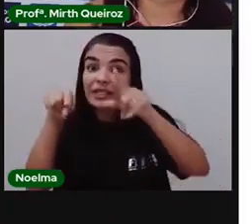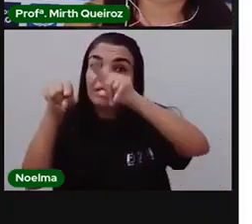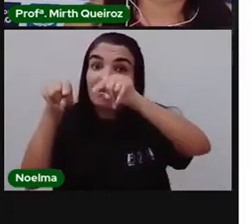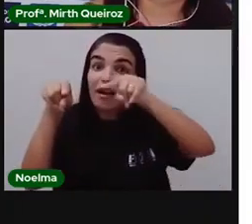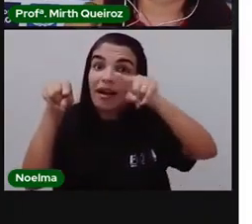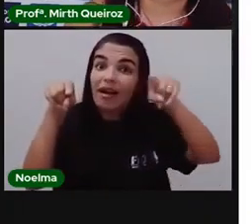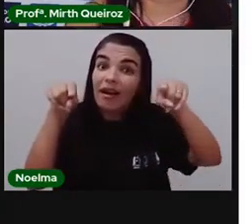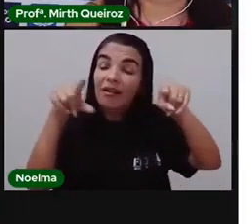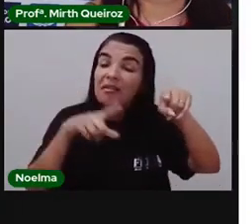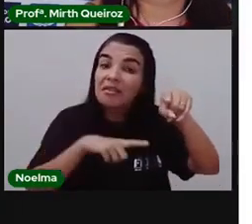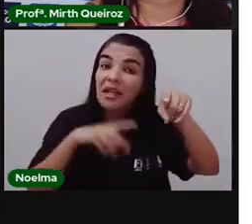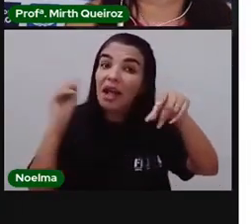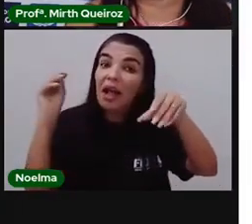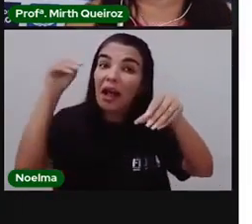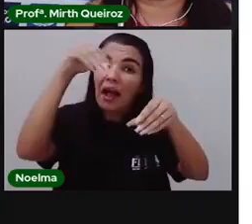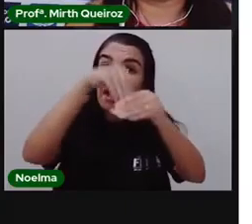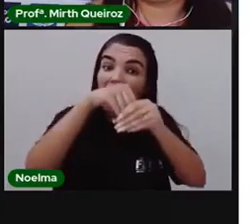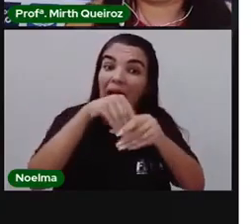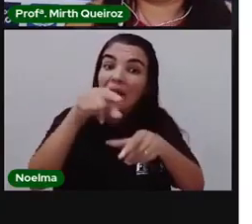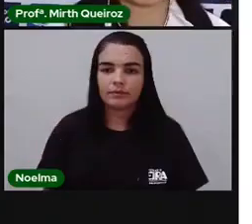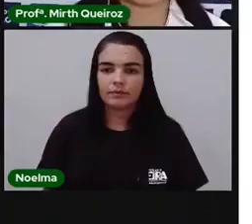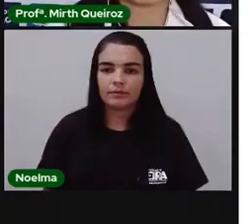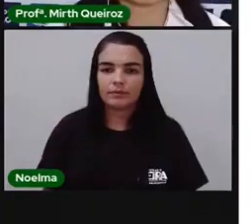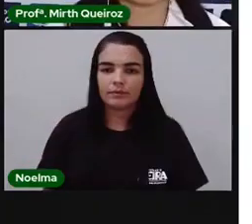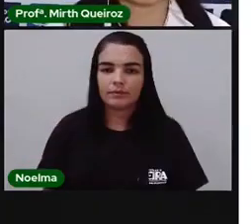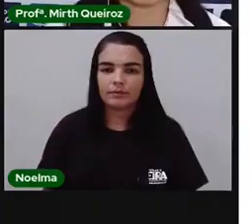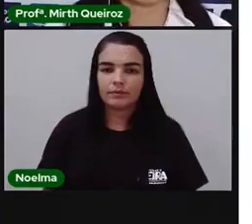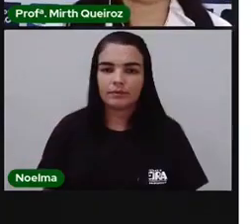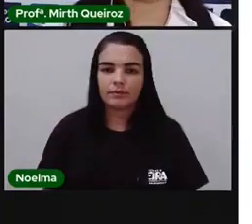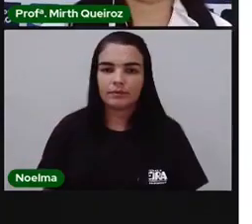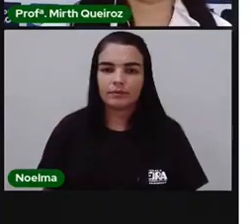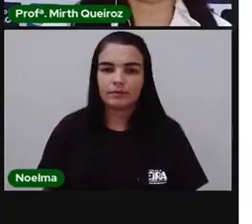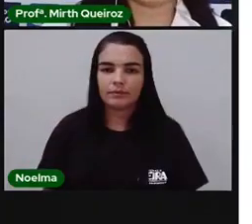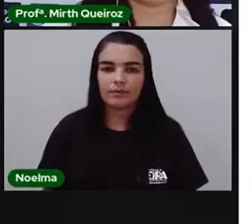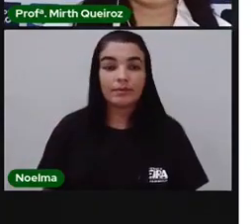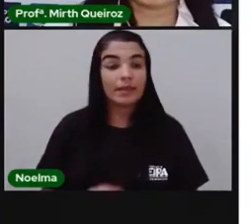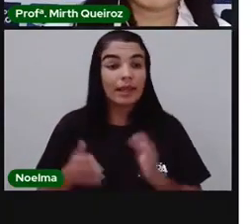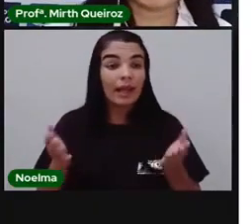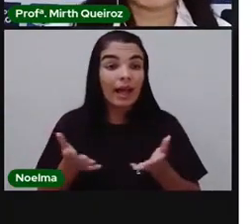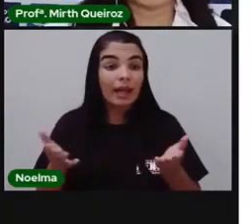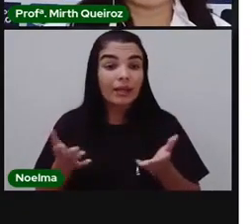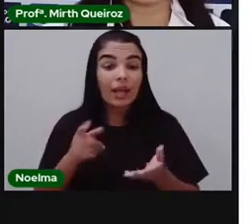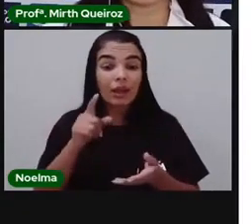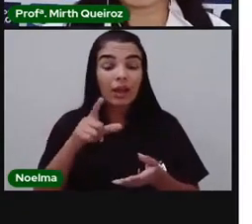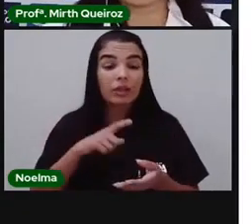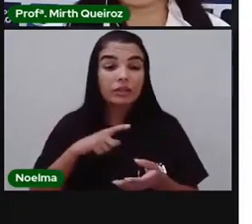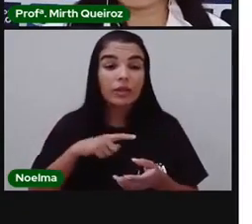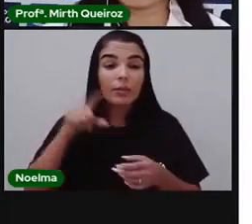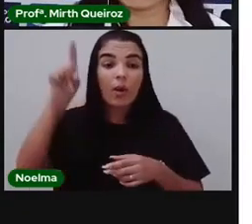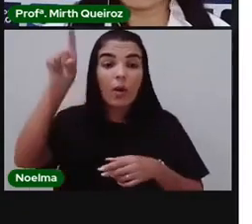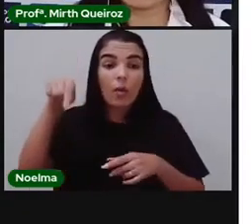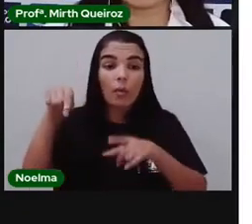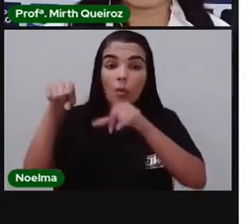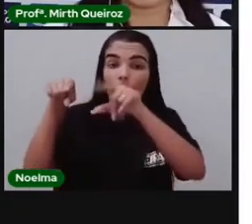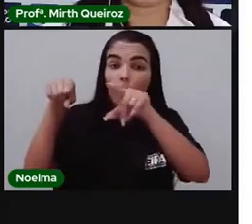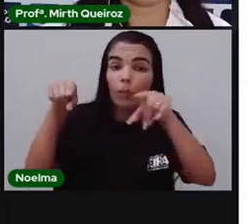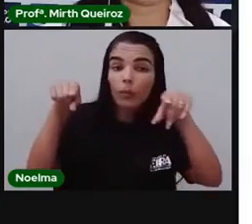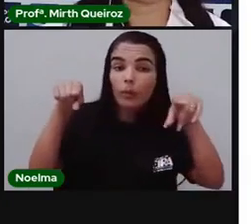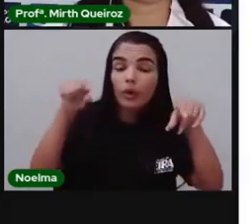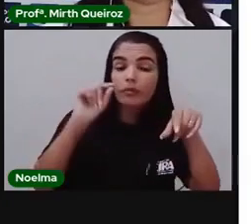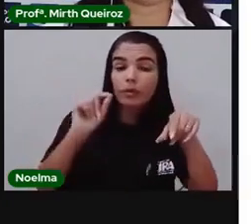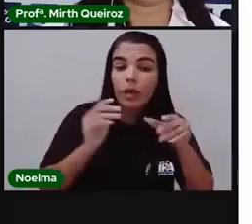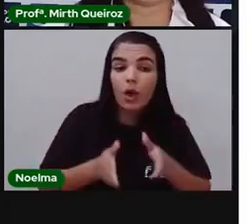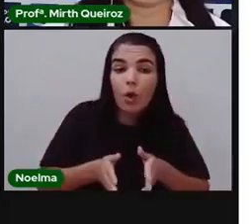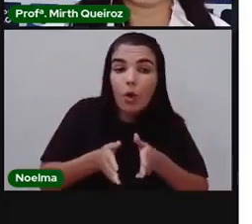informações que tá aqui na tabela, tá bem? Gente, aqui nós temos também um gráfico de coluna.